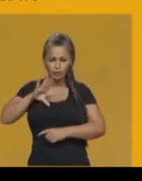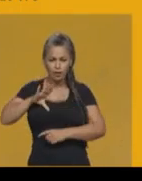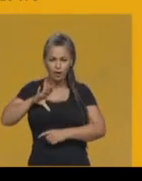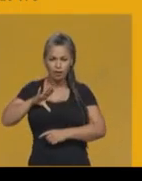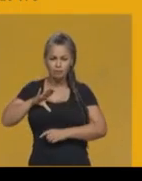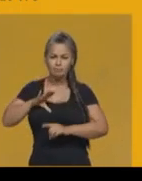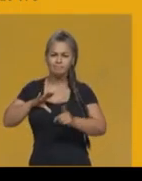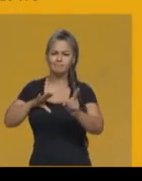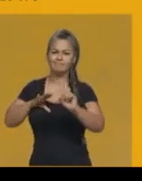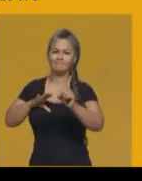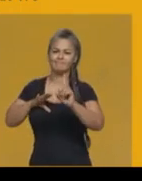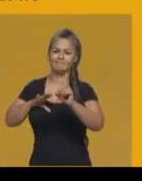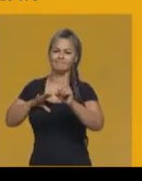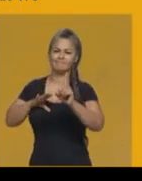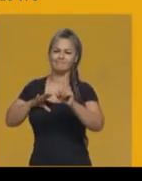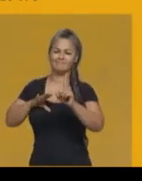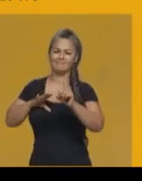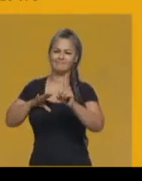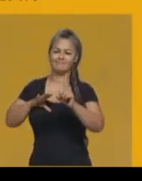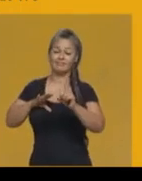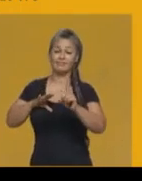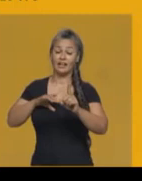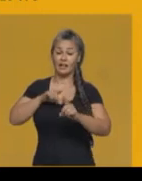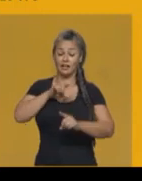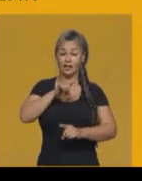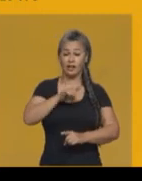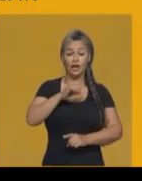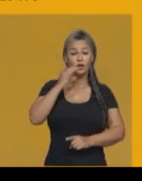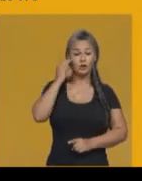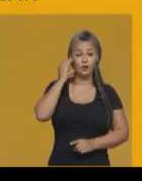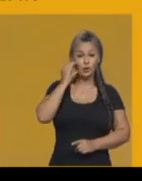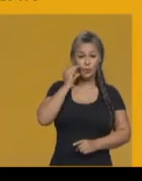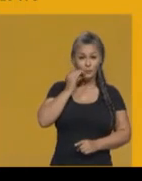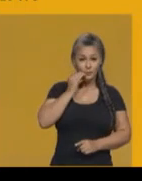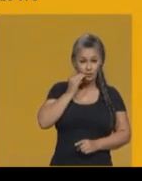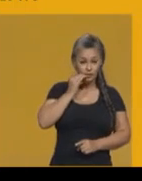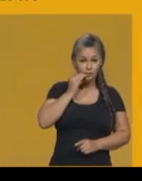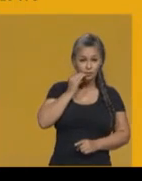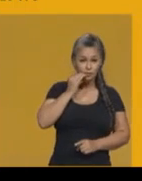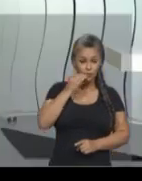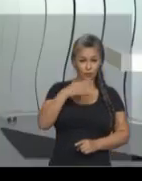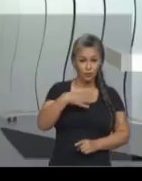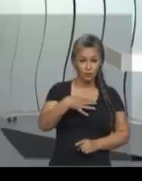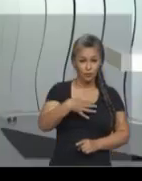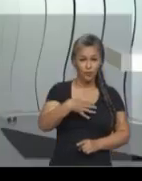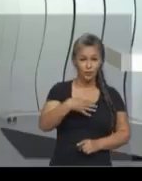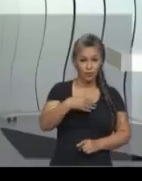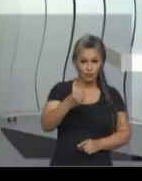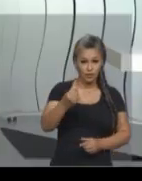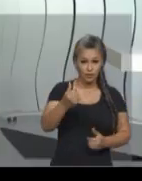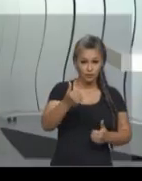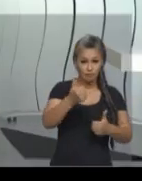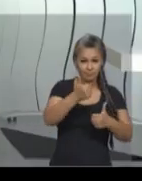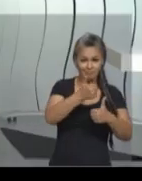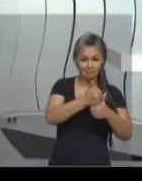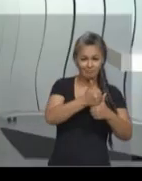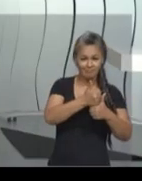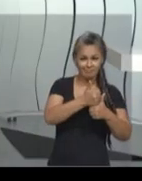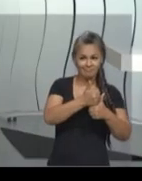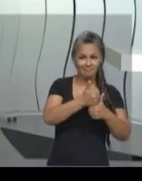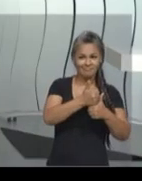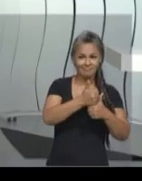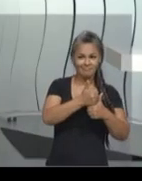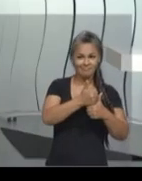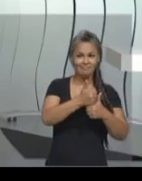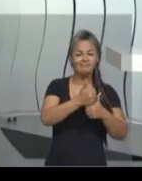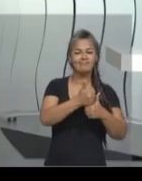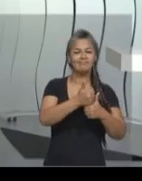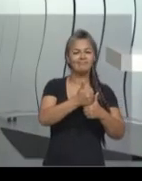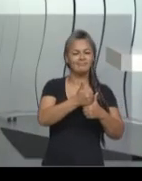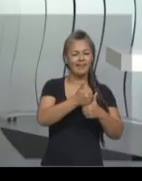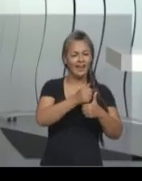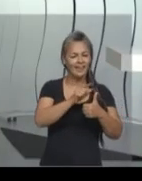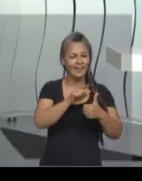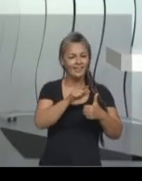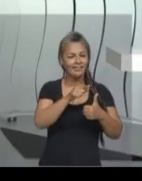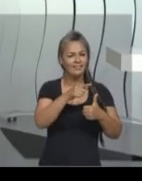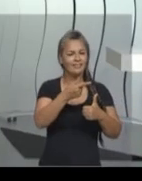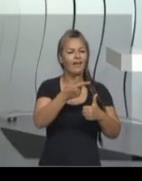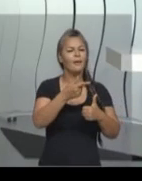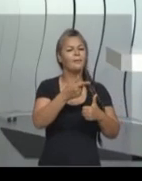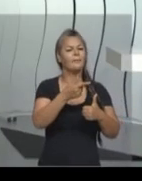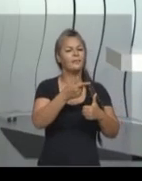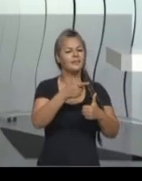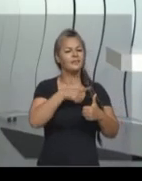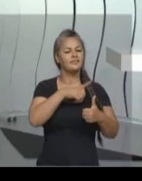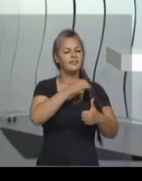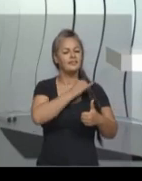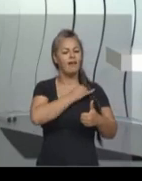o filho mais velho ou seja, o herdeiro que depois seria o imperador Dom Pedro